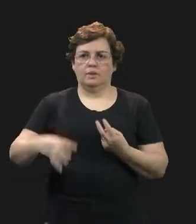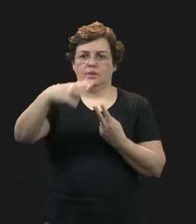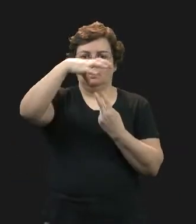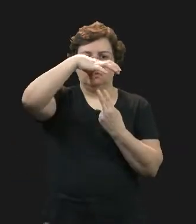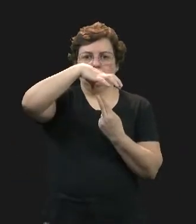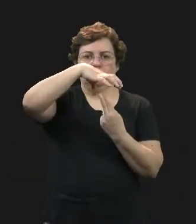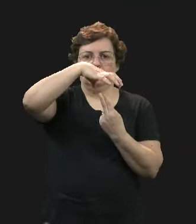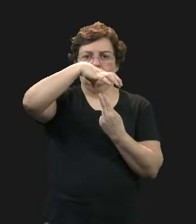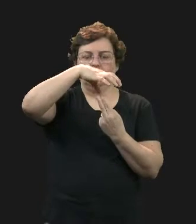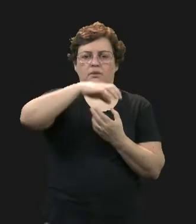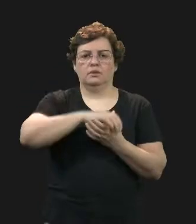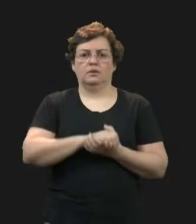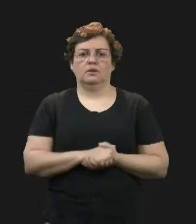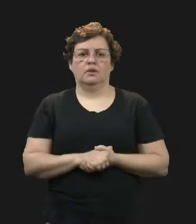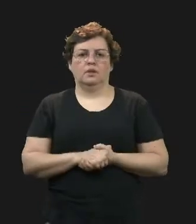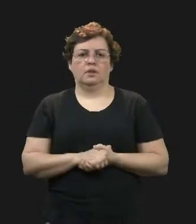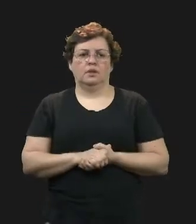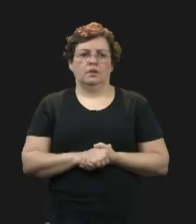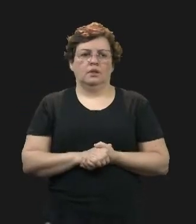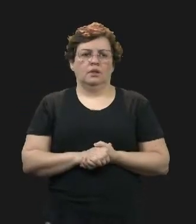da presente audiência.